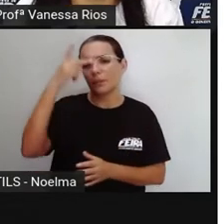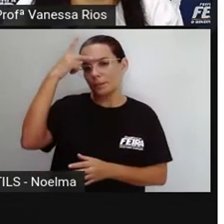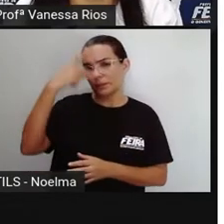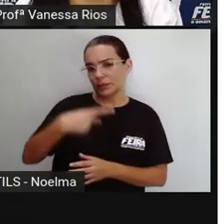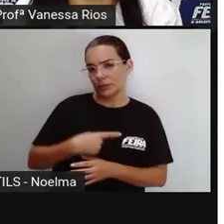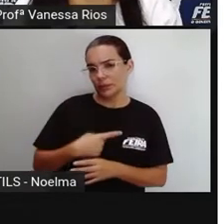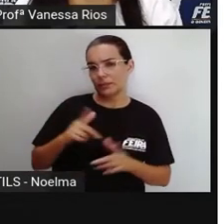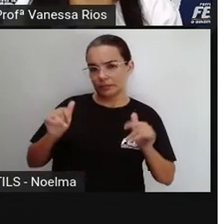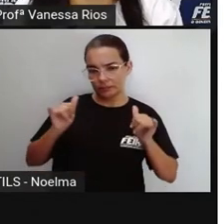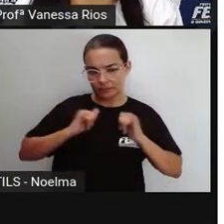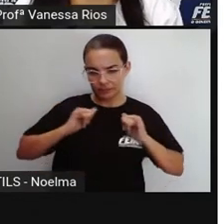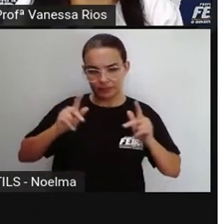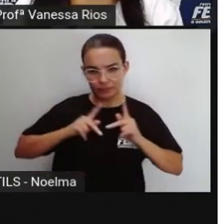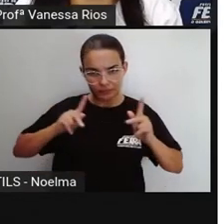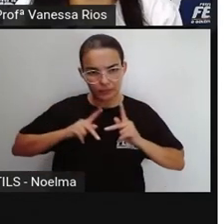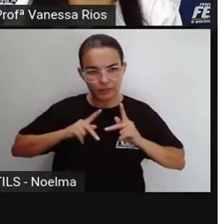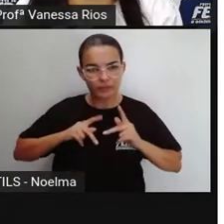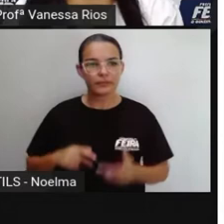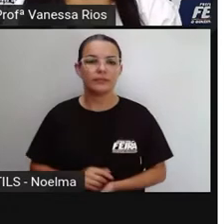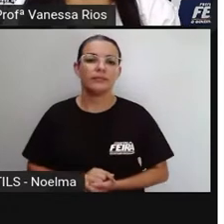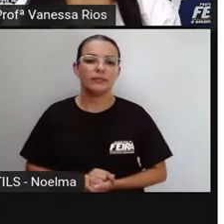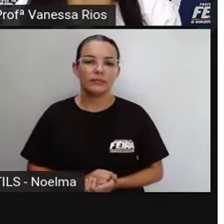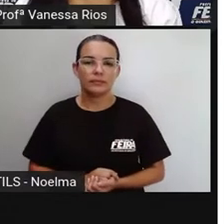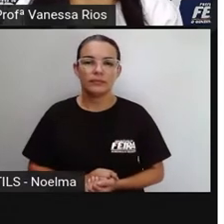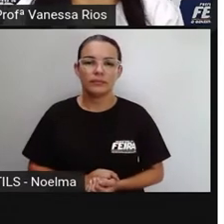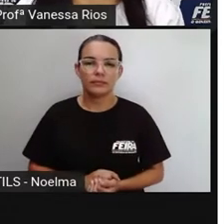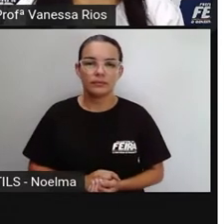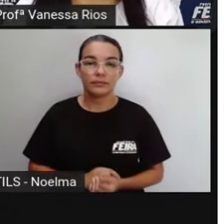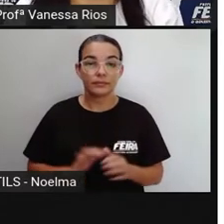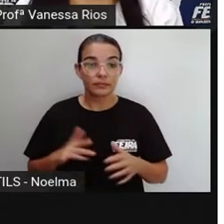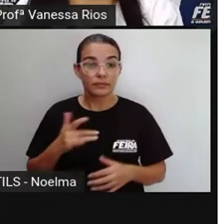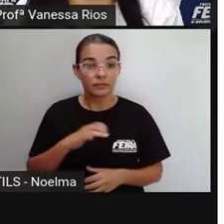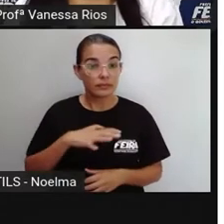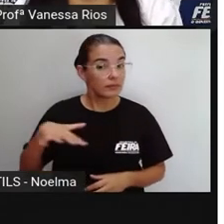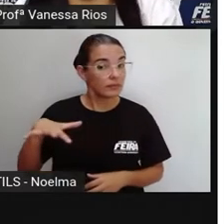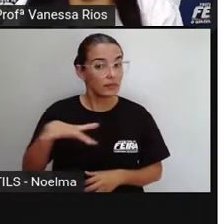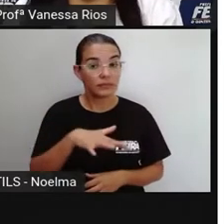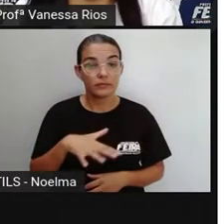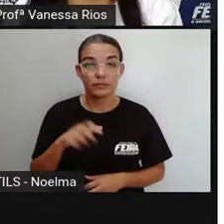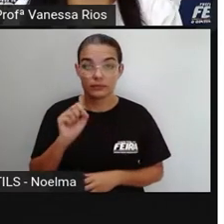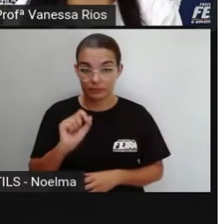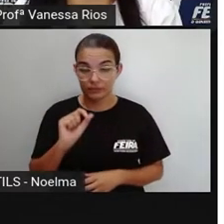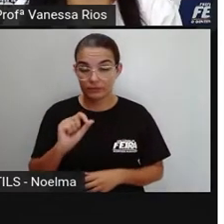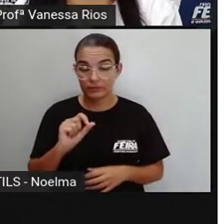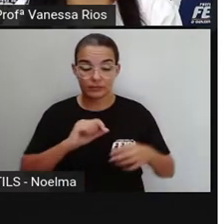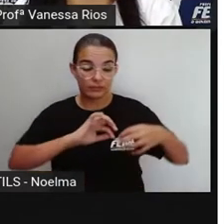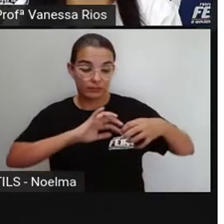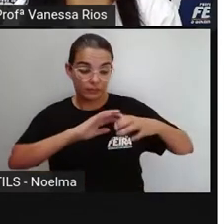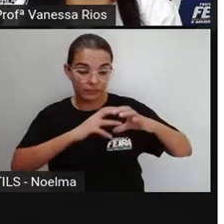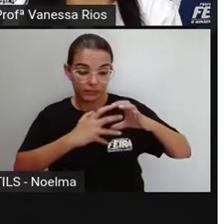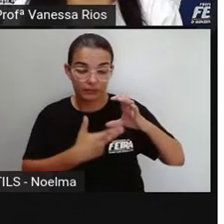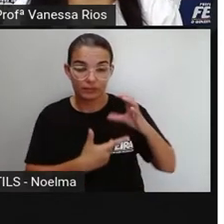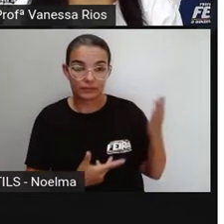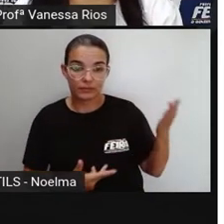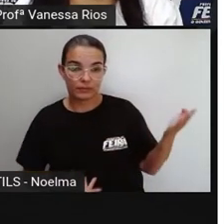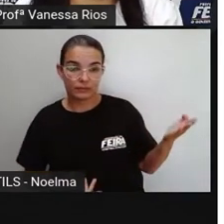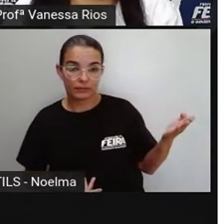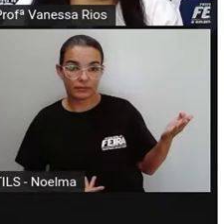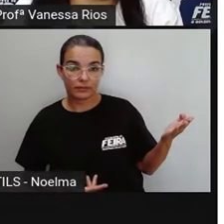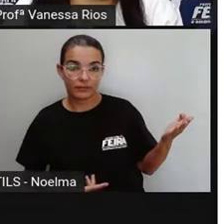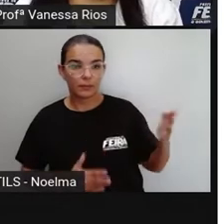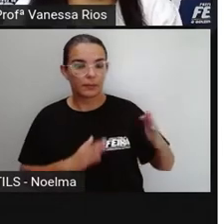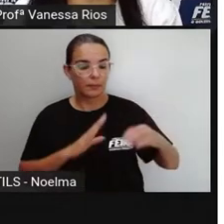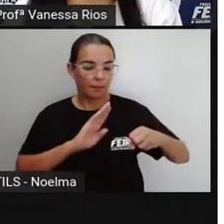atividades que estão mais presentes. Então, de forma geral, os bairros, eles podem ser classificados em bairros